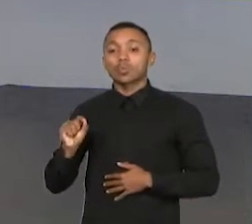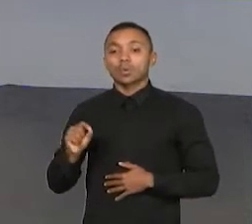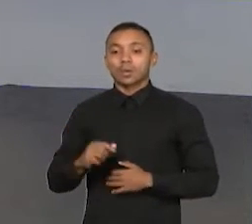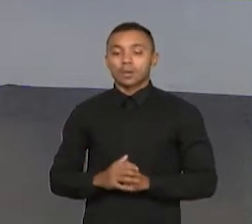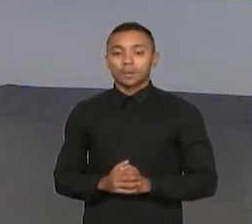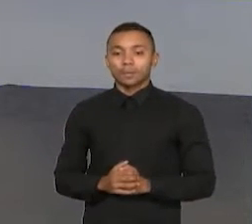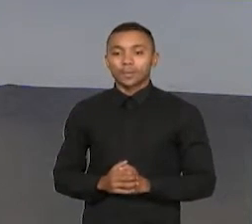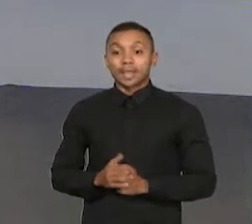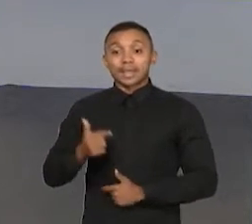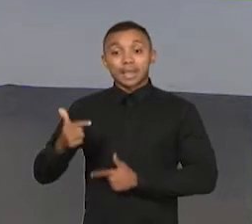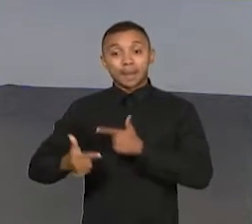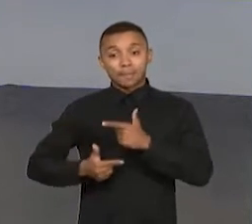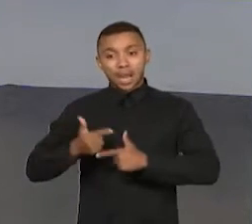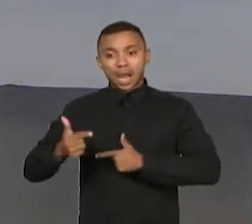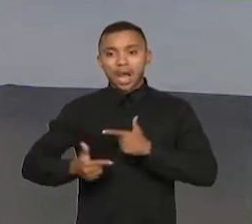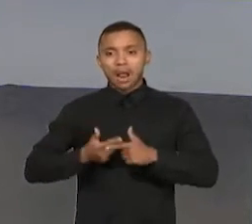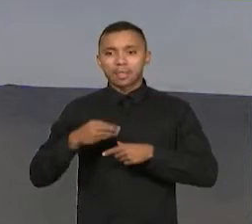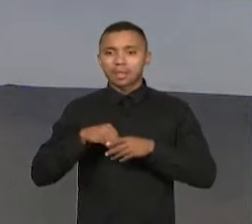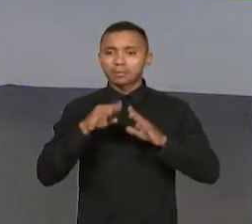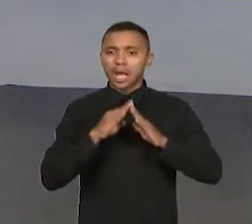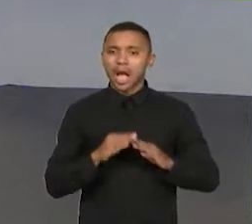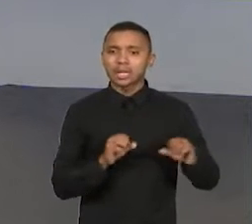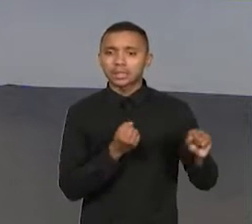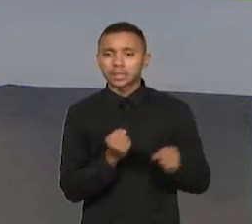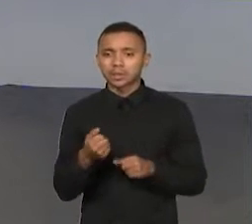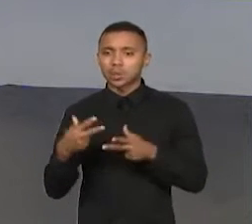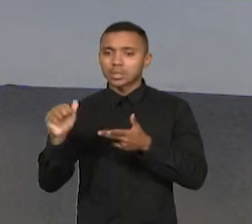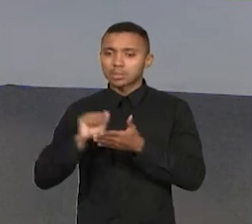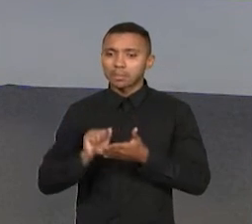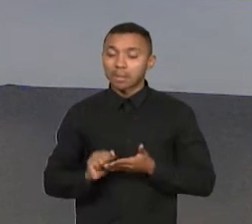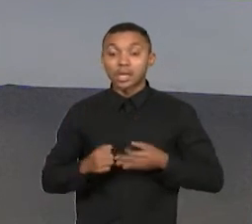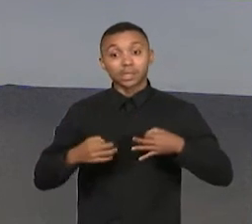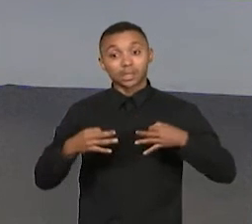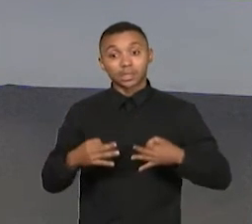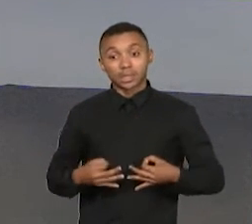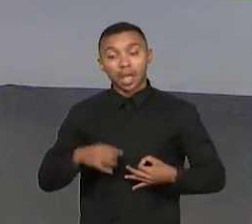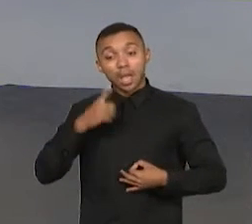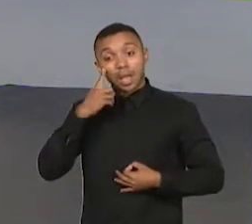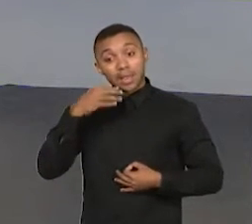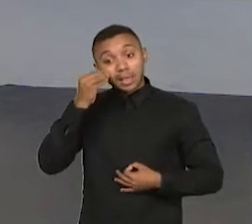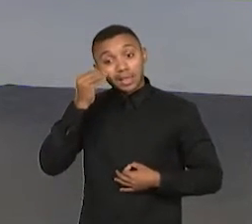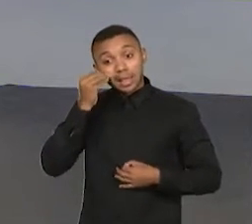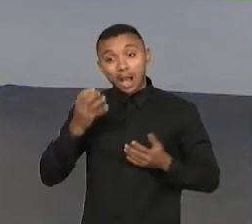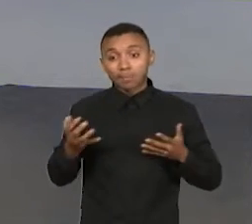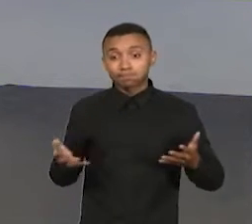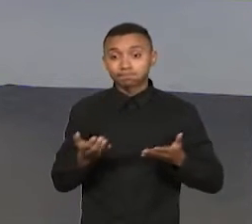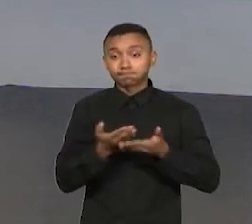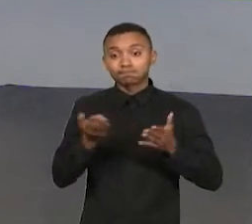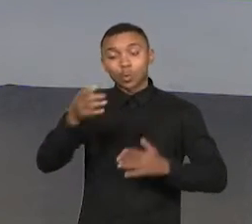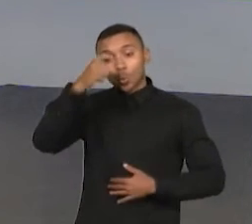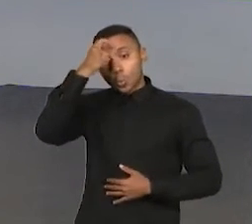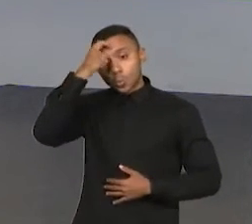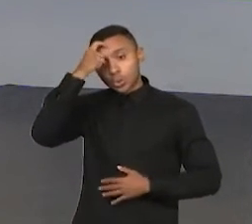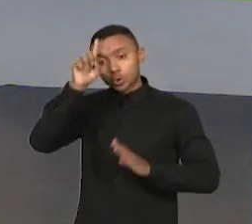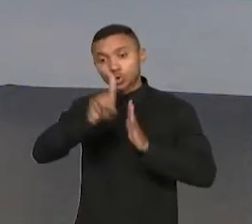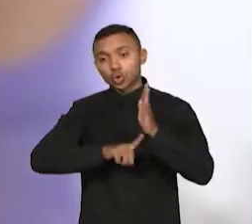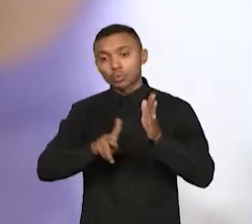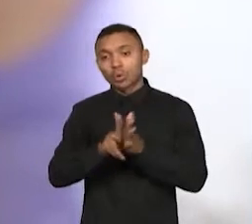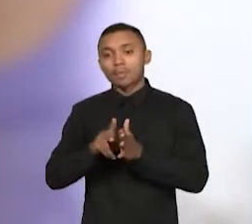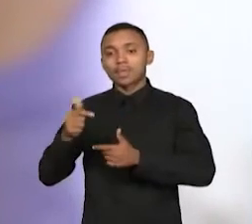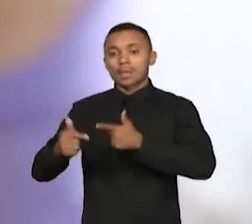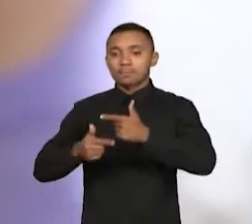Doméstico Decente. A iniciativa busca informar a população sobre os direitos desses trabalhadores.